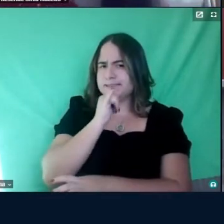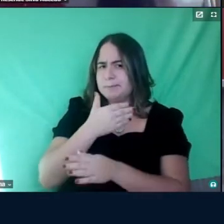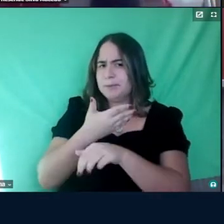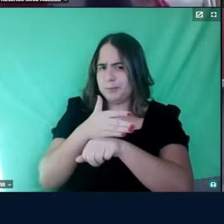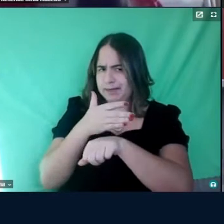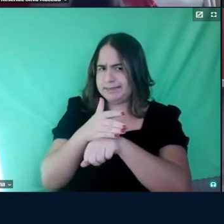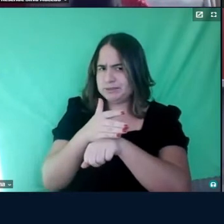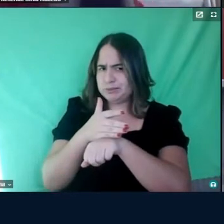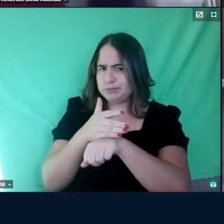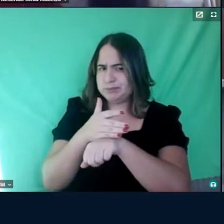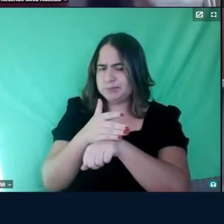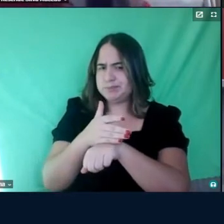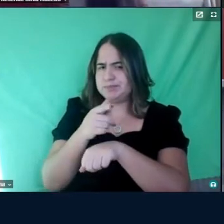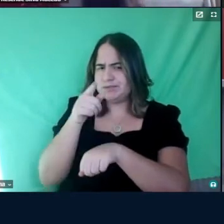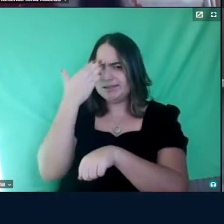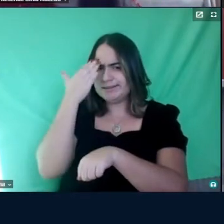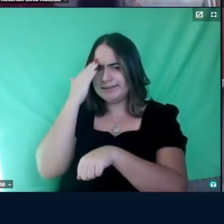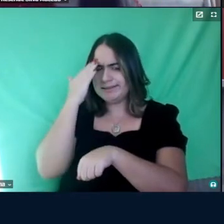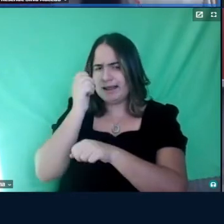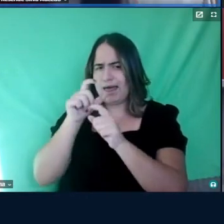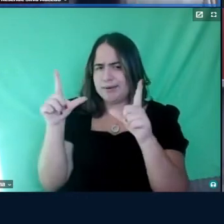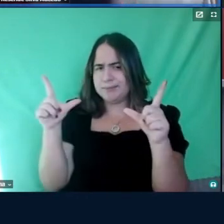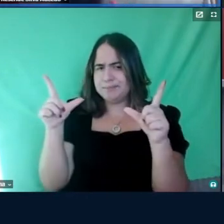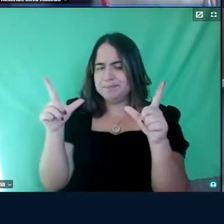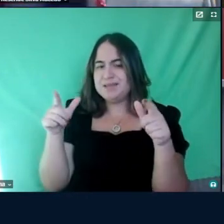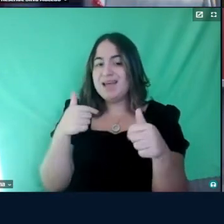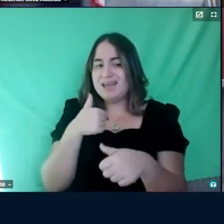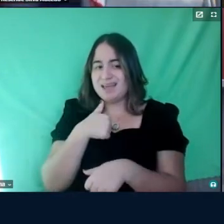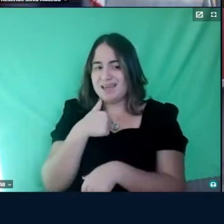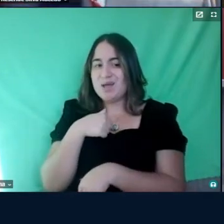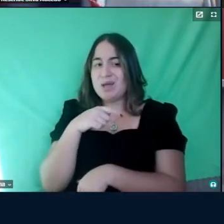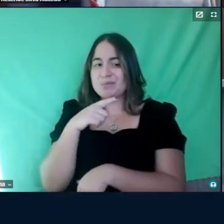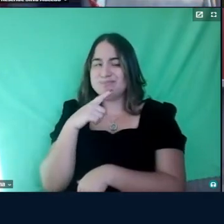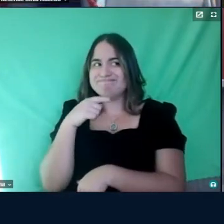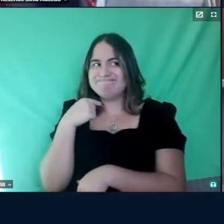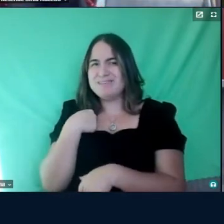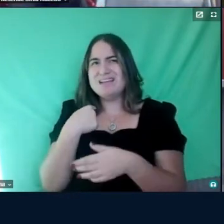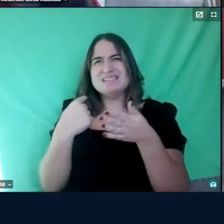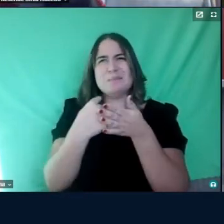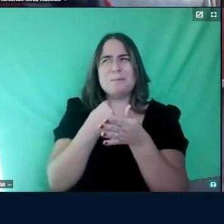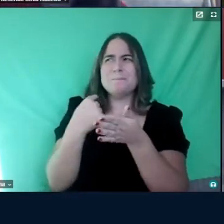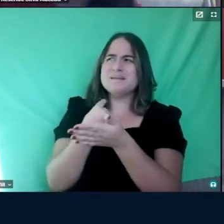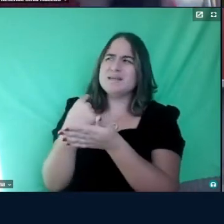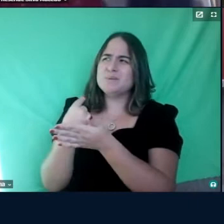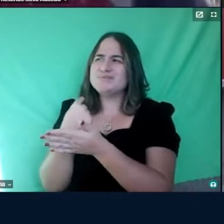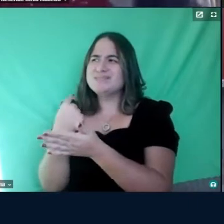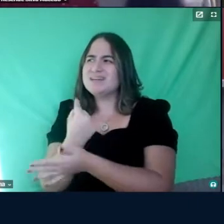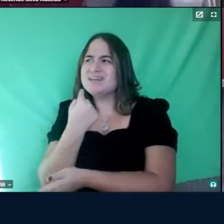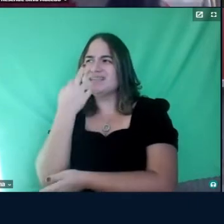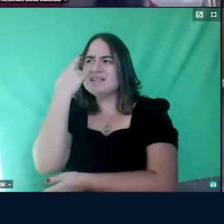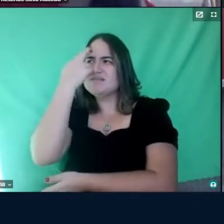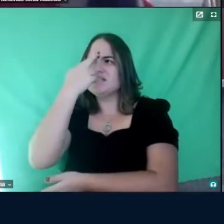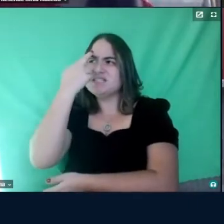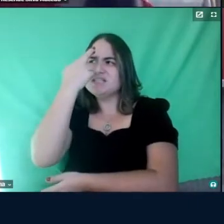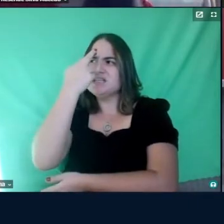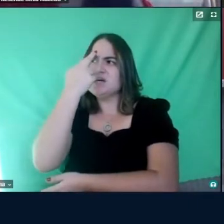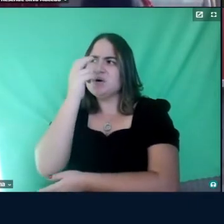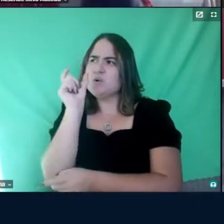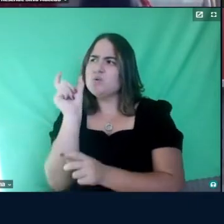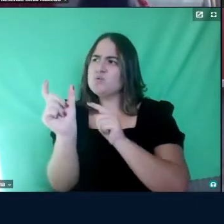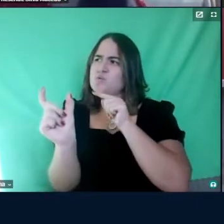para você entender o que eu estou querendo dizer. Eu mesma tenho me questionado muito a aplicação do termo